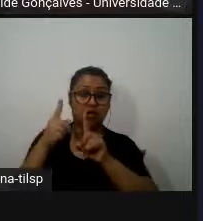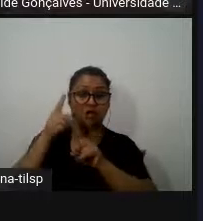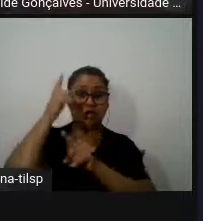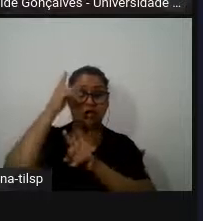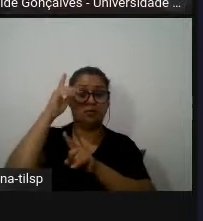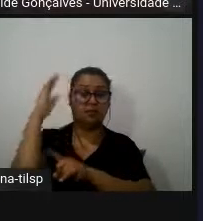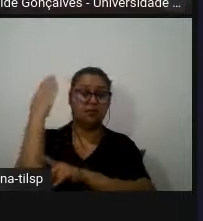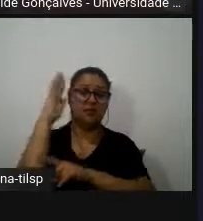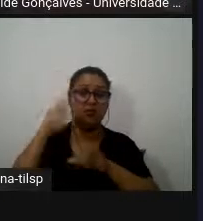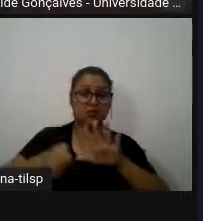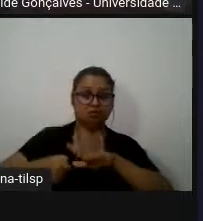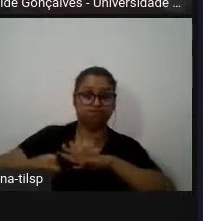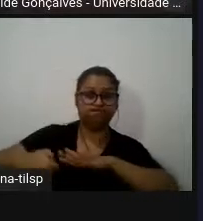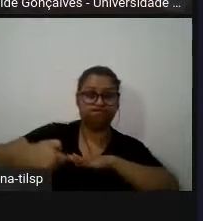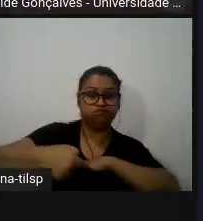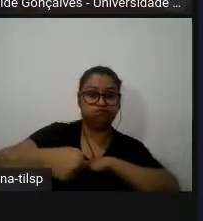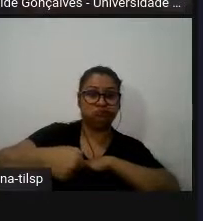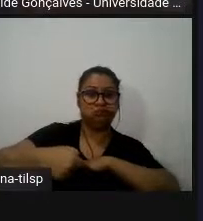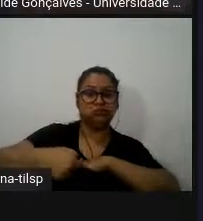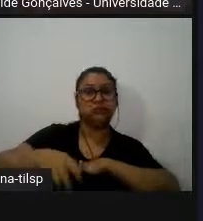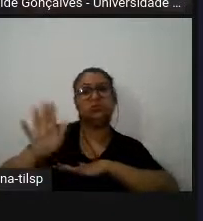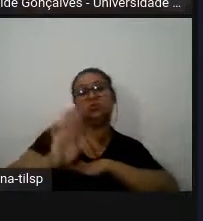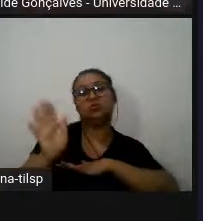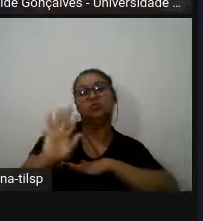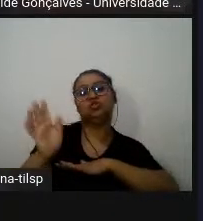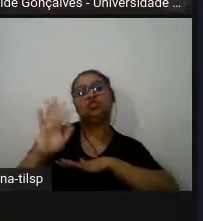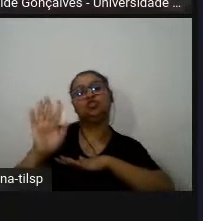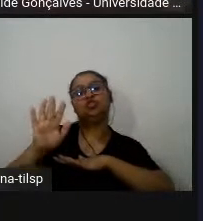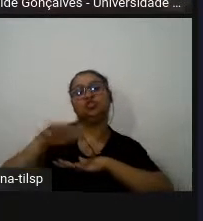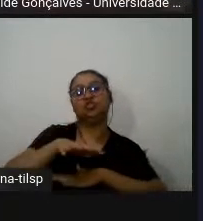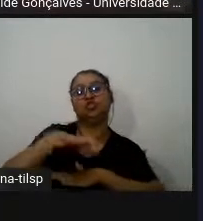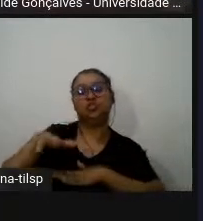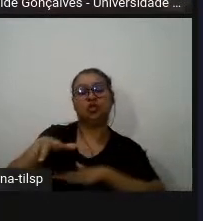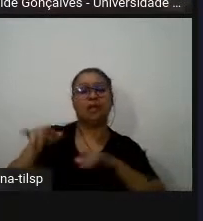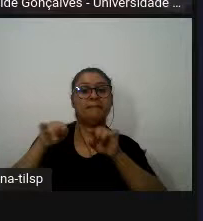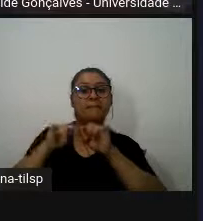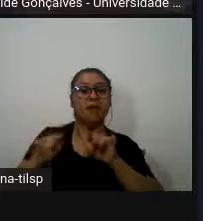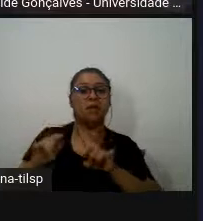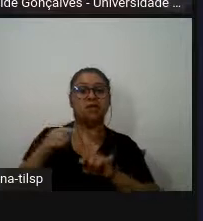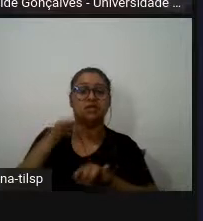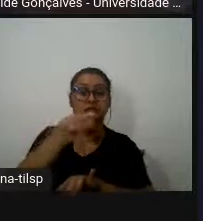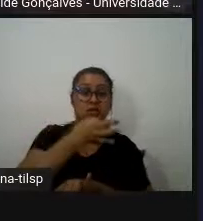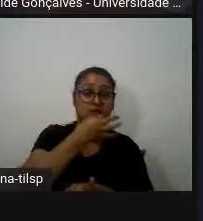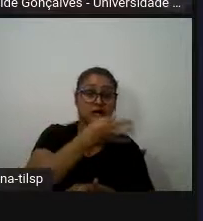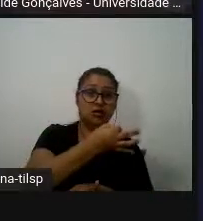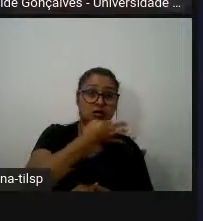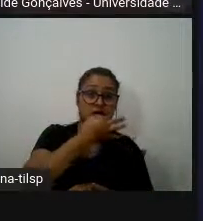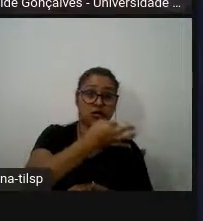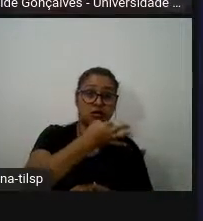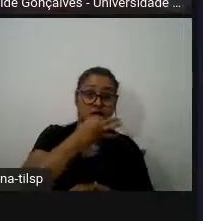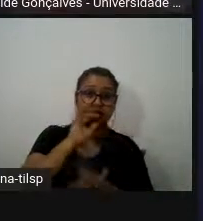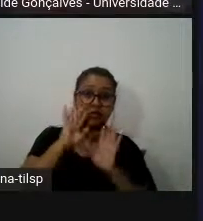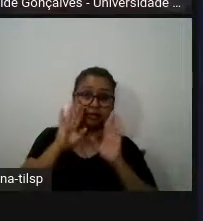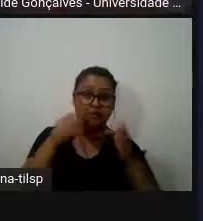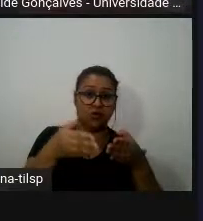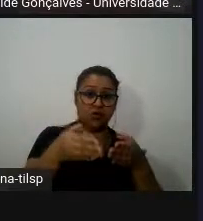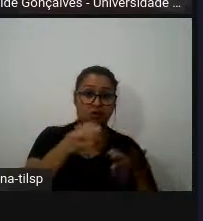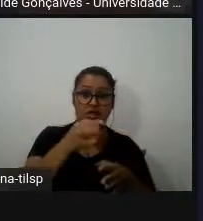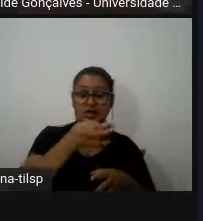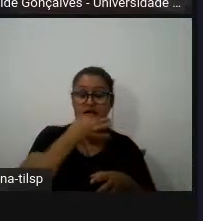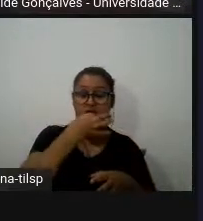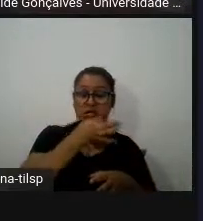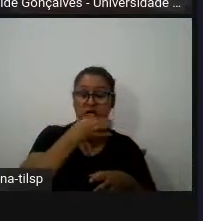predomina não um universo factual mas mais opinativo direi mais apreciativo ou seja nesta